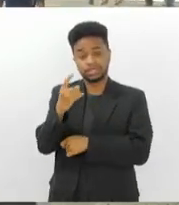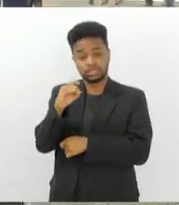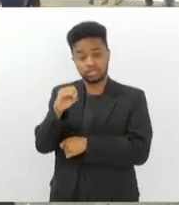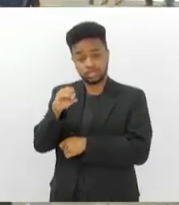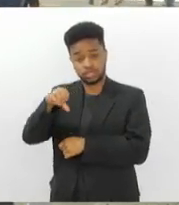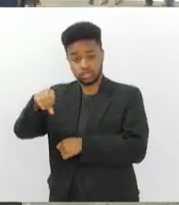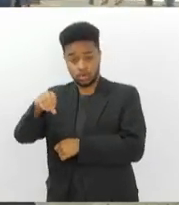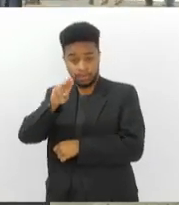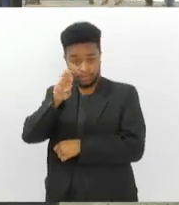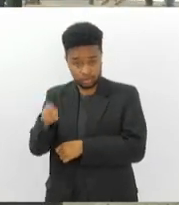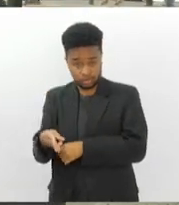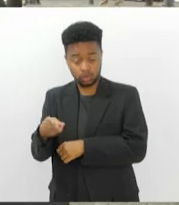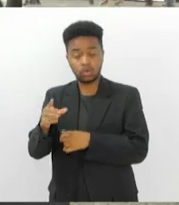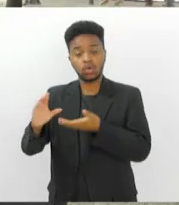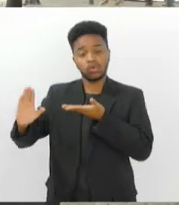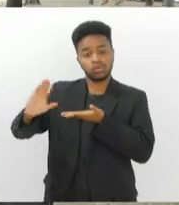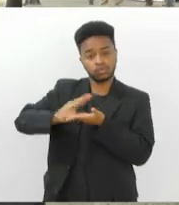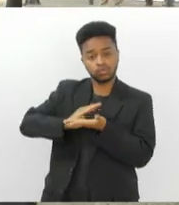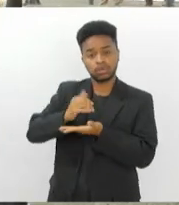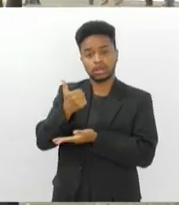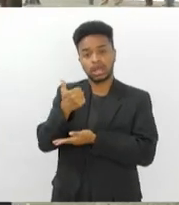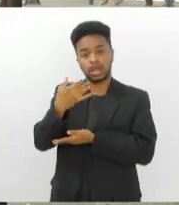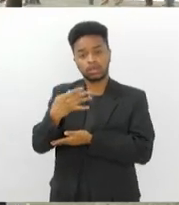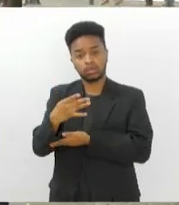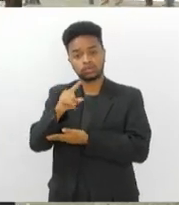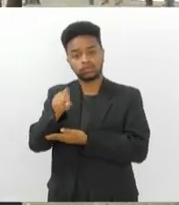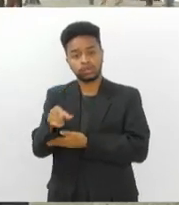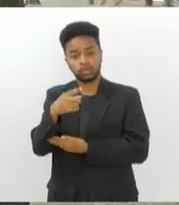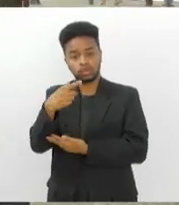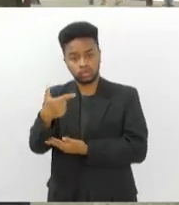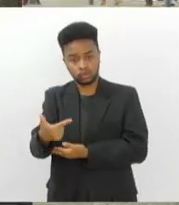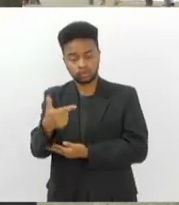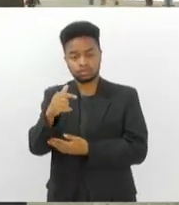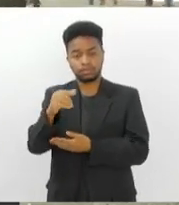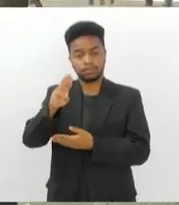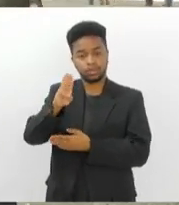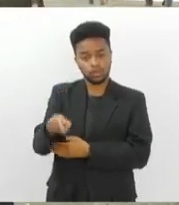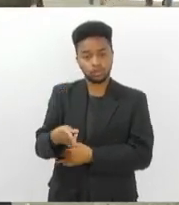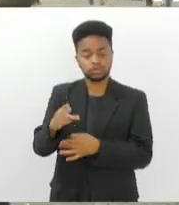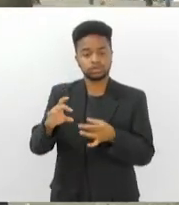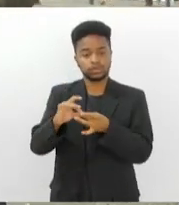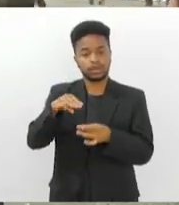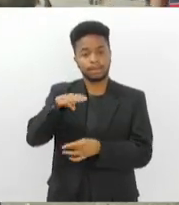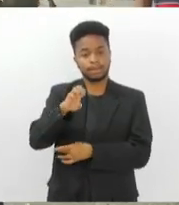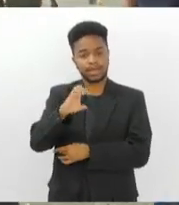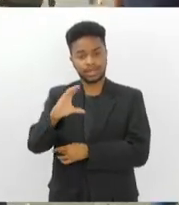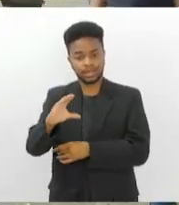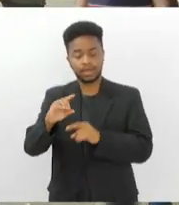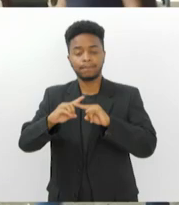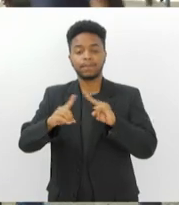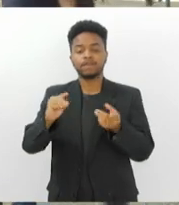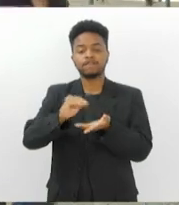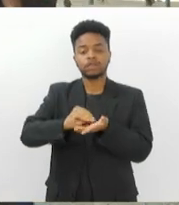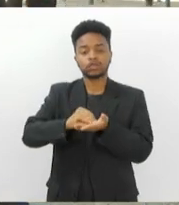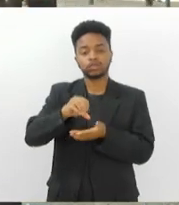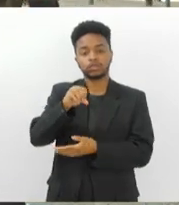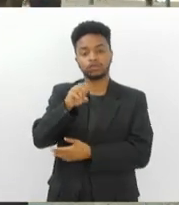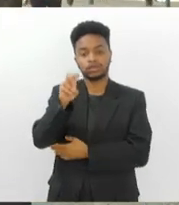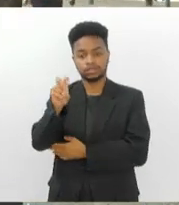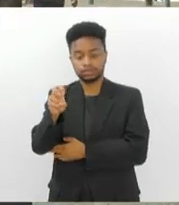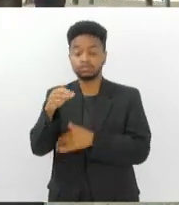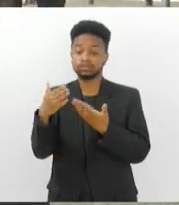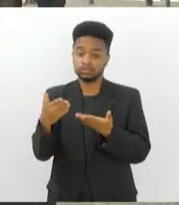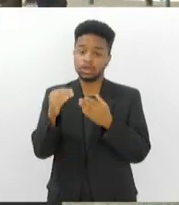milhões. Nós recebemos 14,2 milhões do MEC, ainda faltam 95 e podemos captar via lei